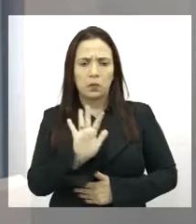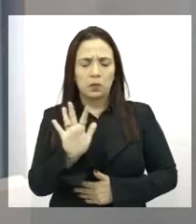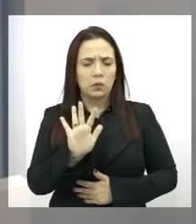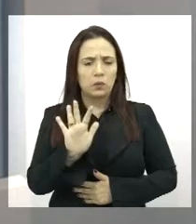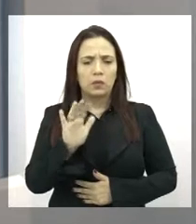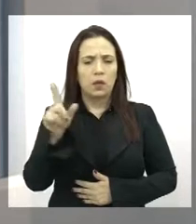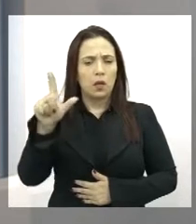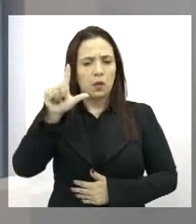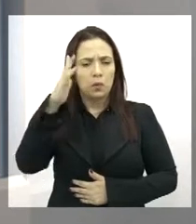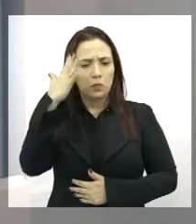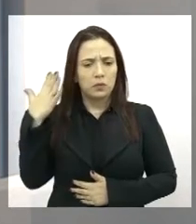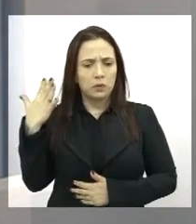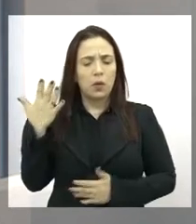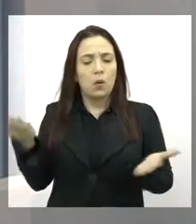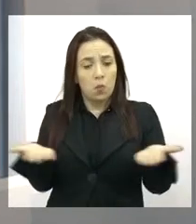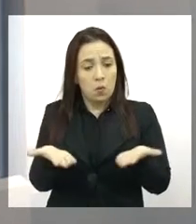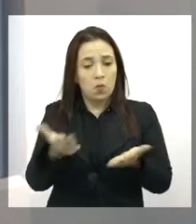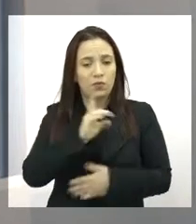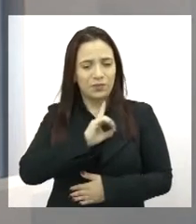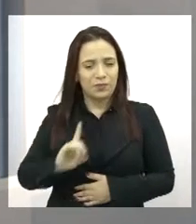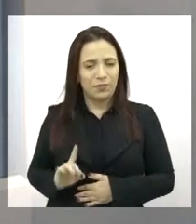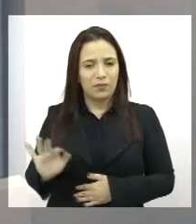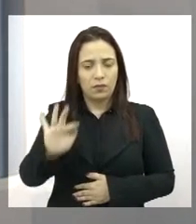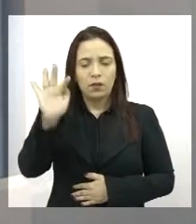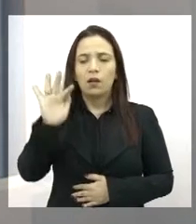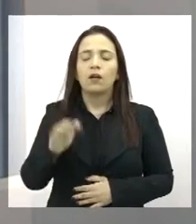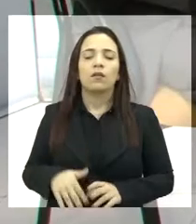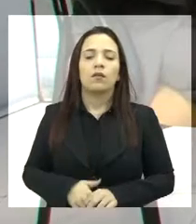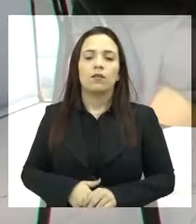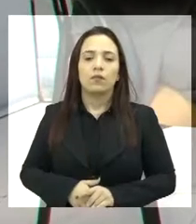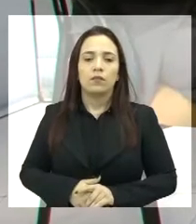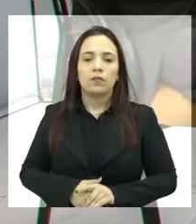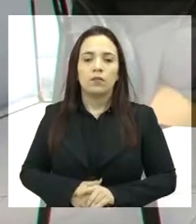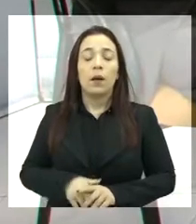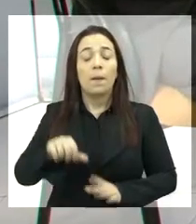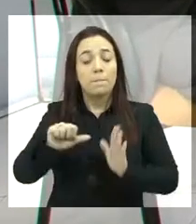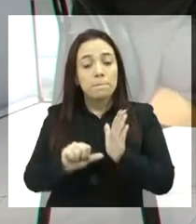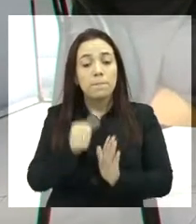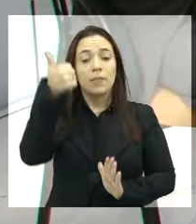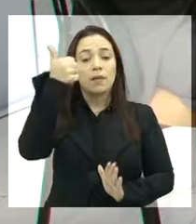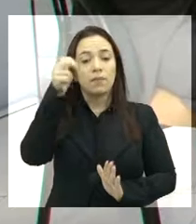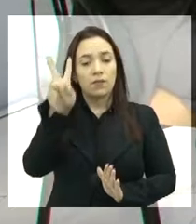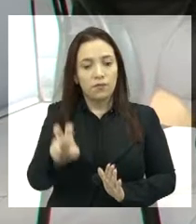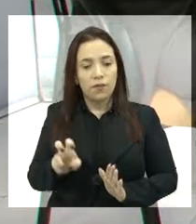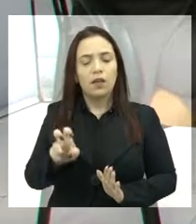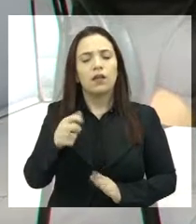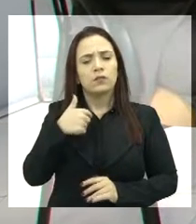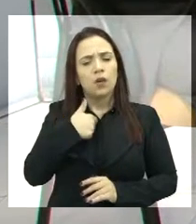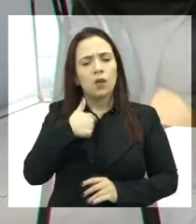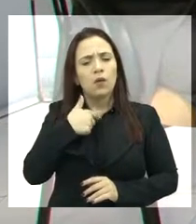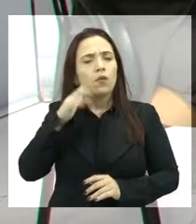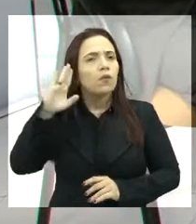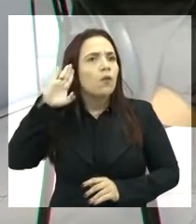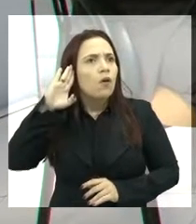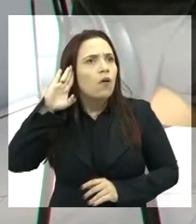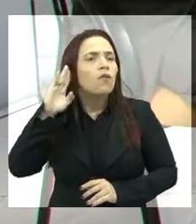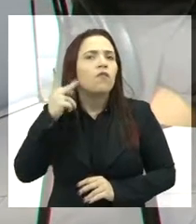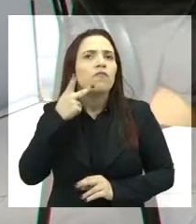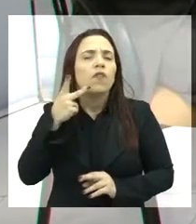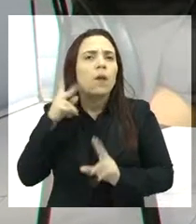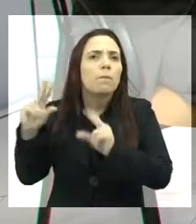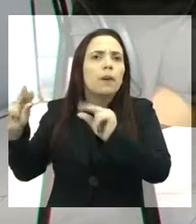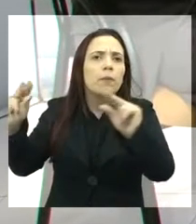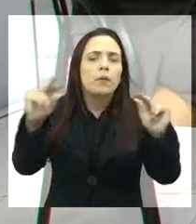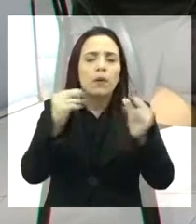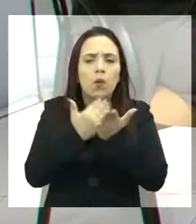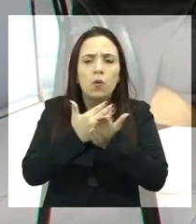então vereadora Luiziane, hoje deputada federal. Deputada, exatamente. E que foi pela primeira vez que eu ouvi falar nessa questão